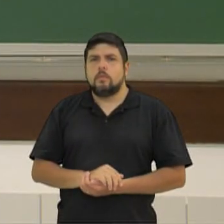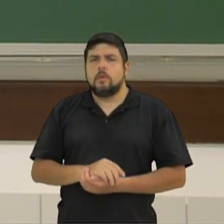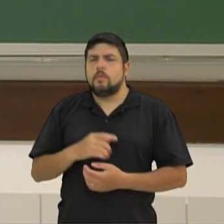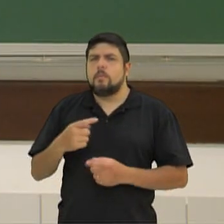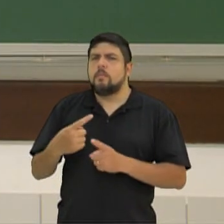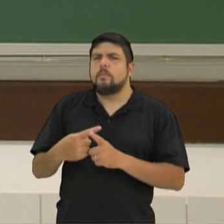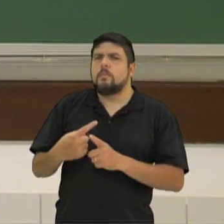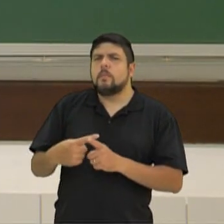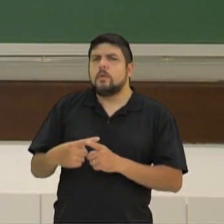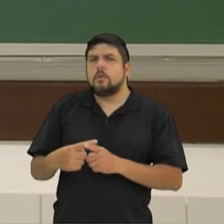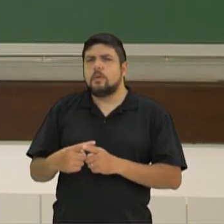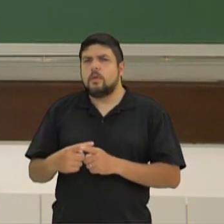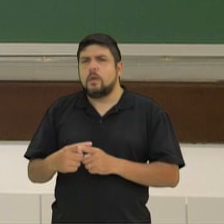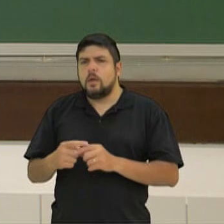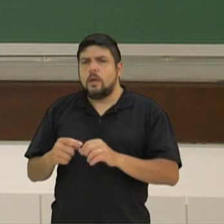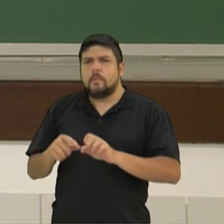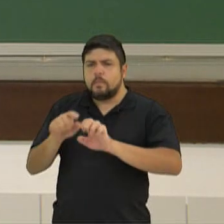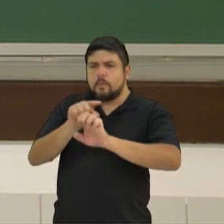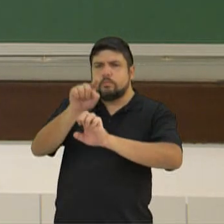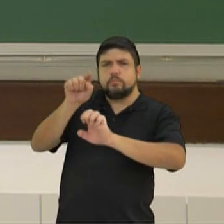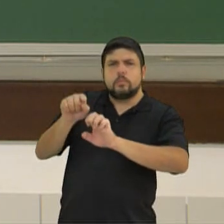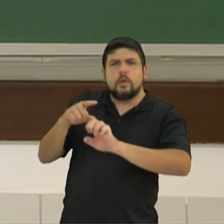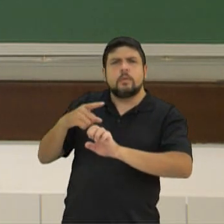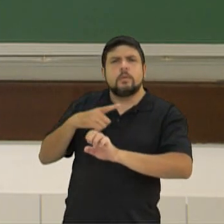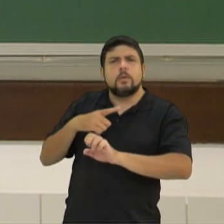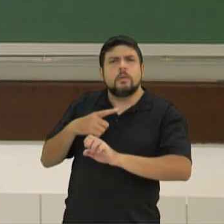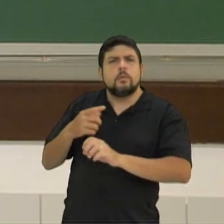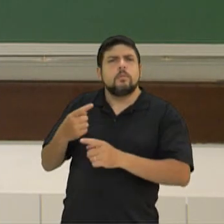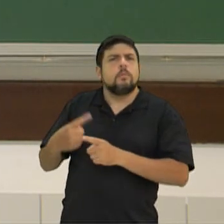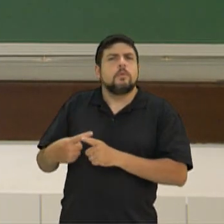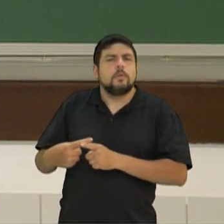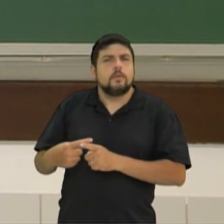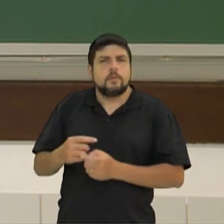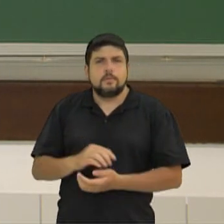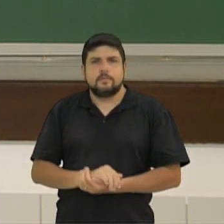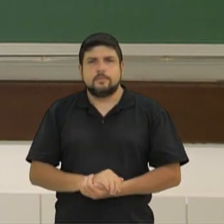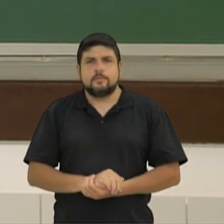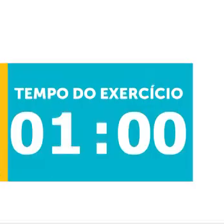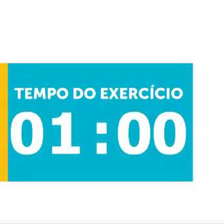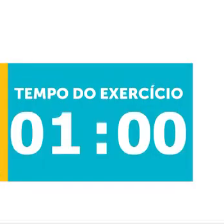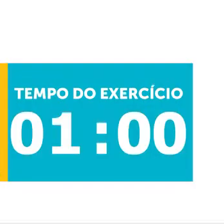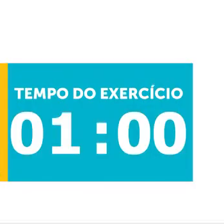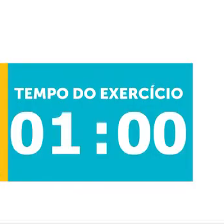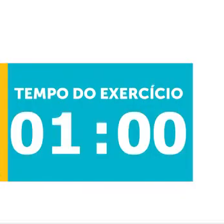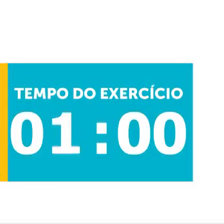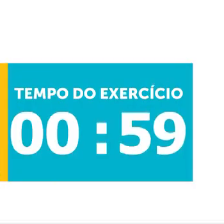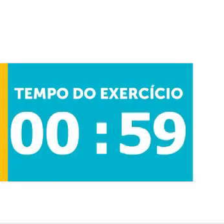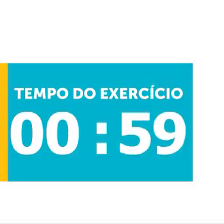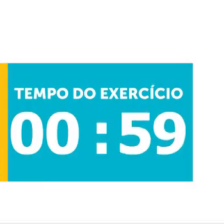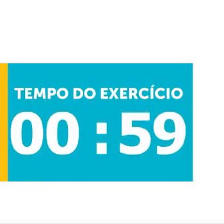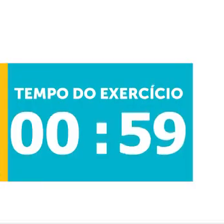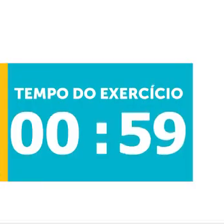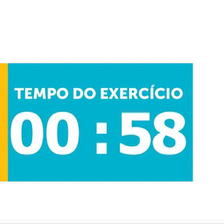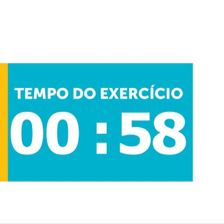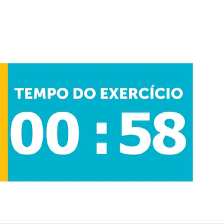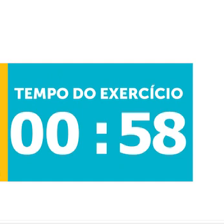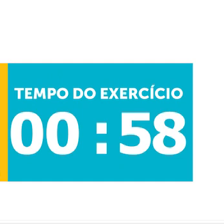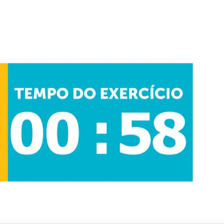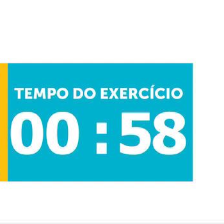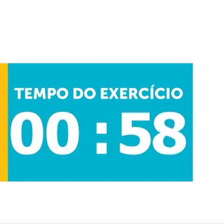por que esse verbo ter está com acento? Pensa lá que eu já trago a resposta. Pensa lá que